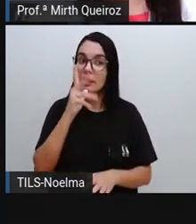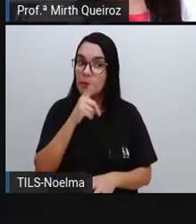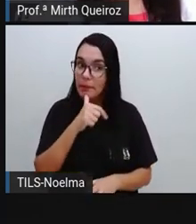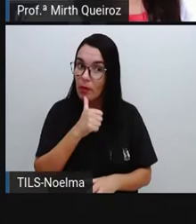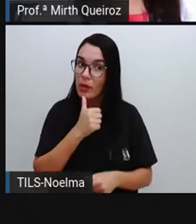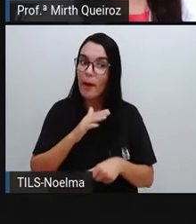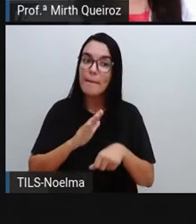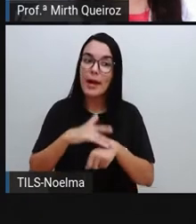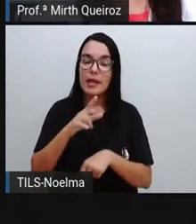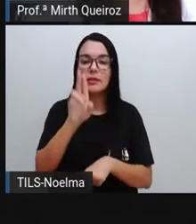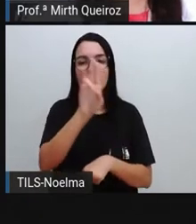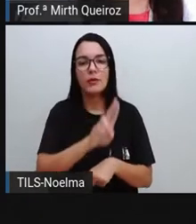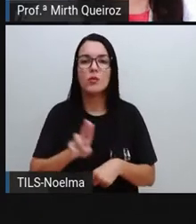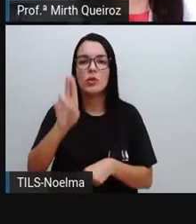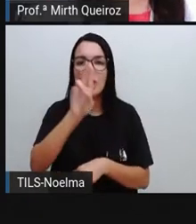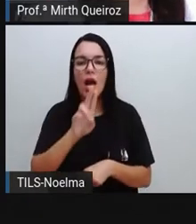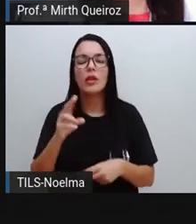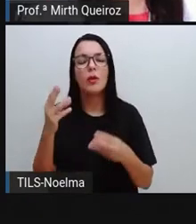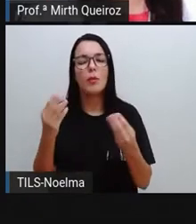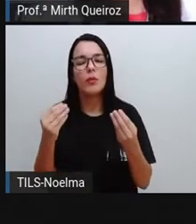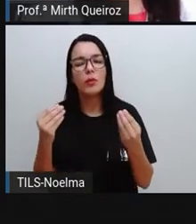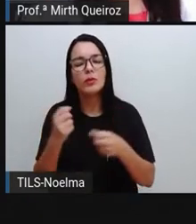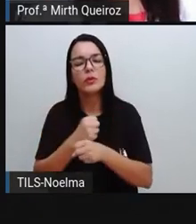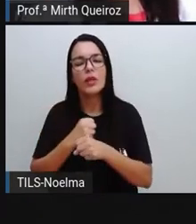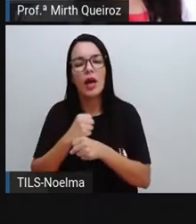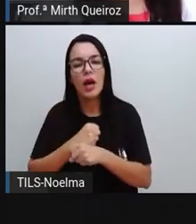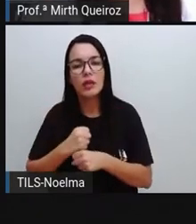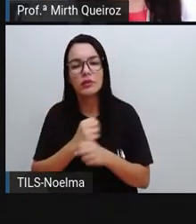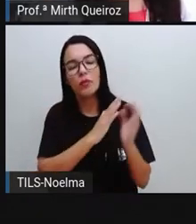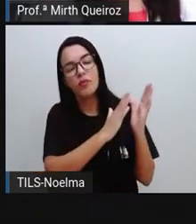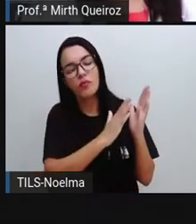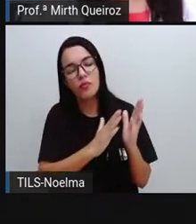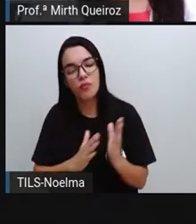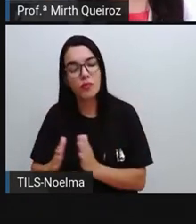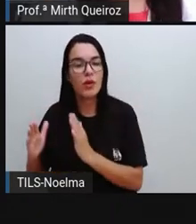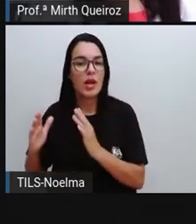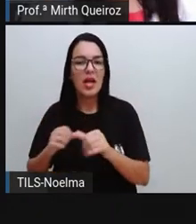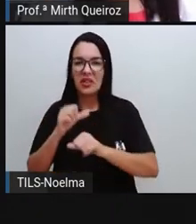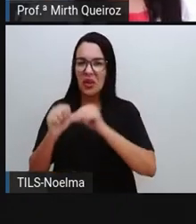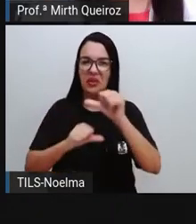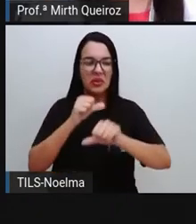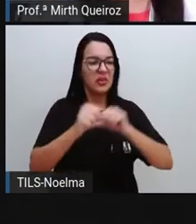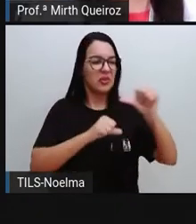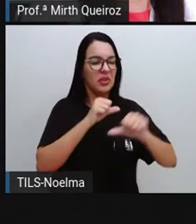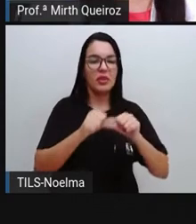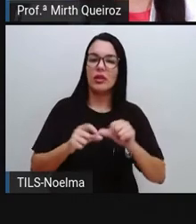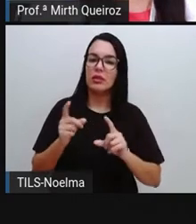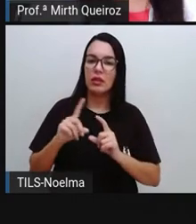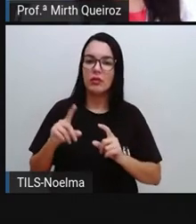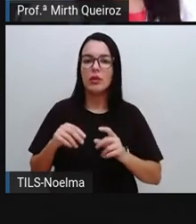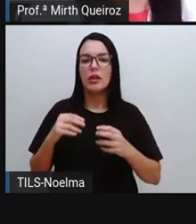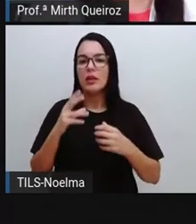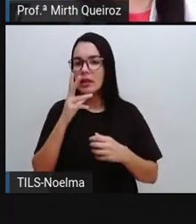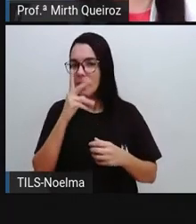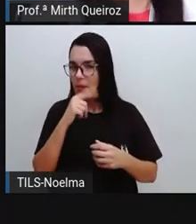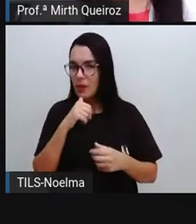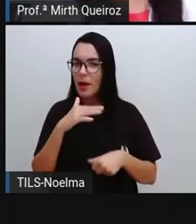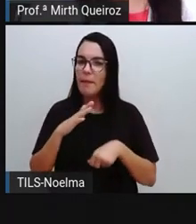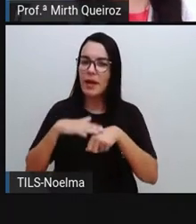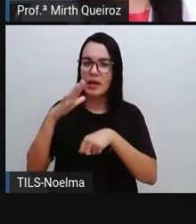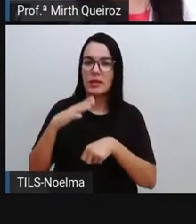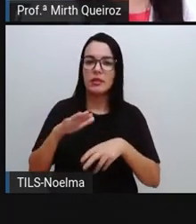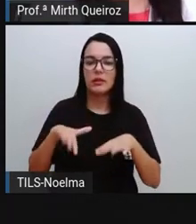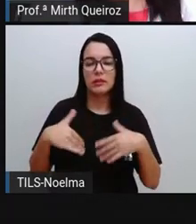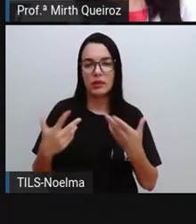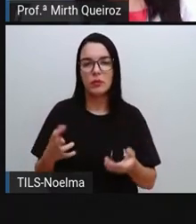gente vai utilizar esses mesmos produtos durante um longo período e a gente não vai ficar mudando, comprando, certo? Trocando, porque